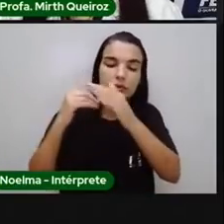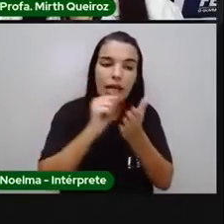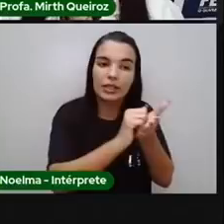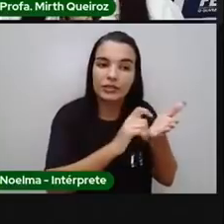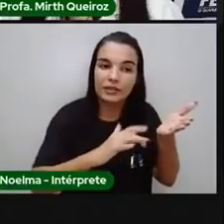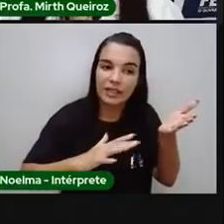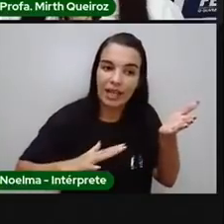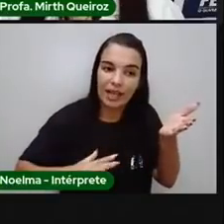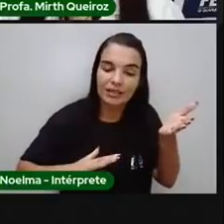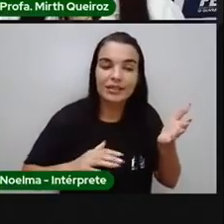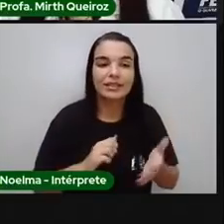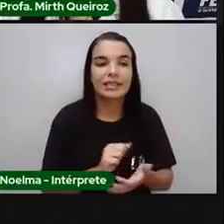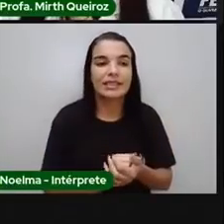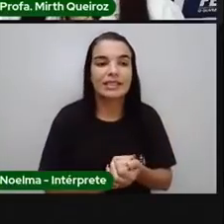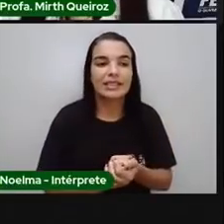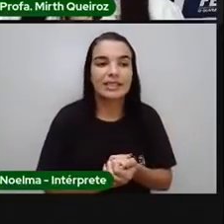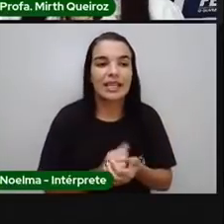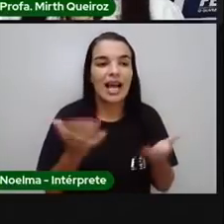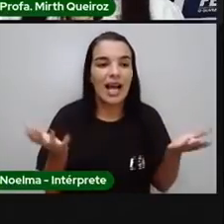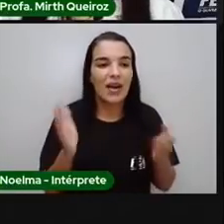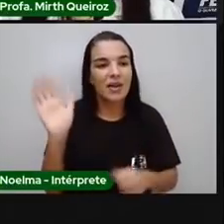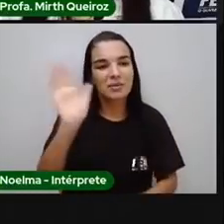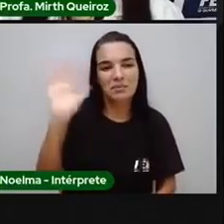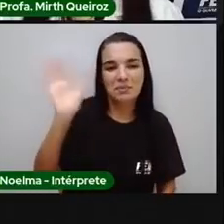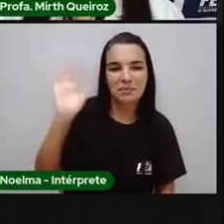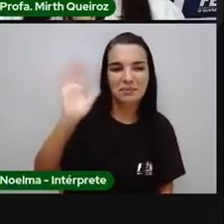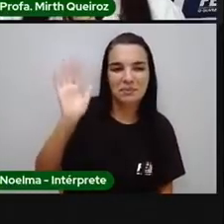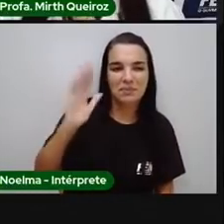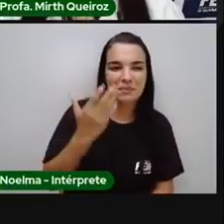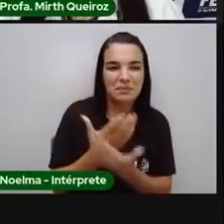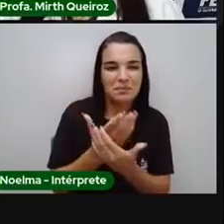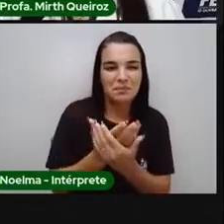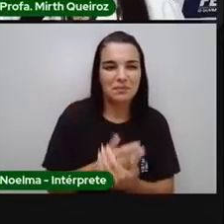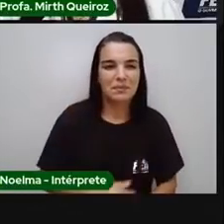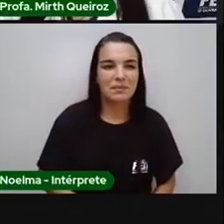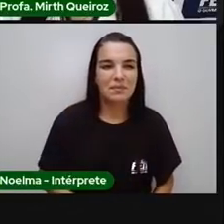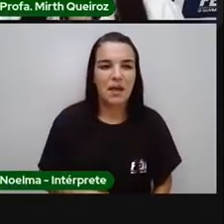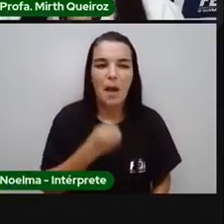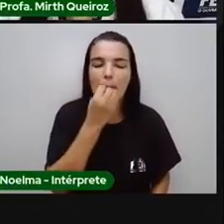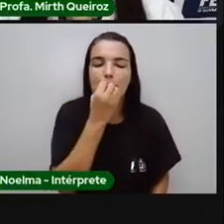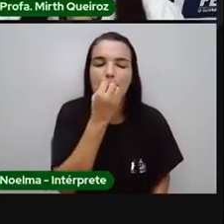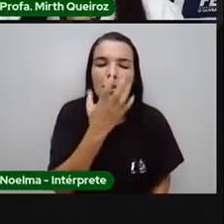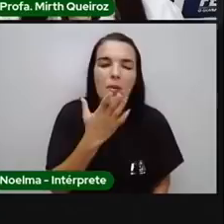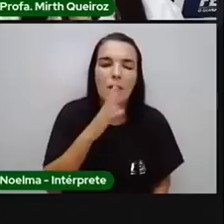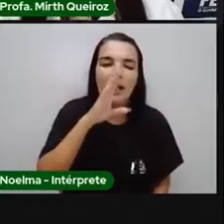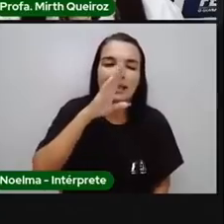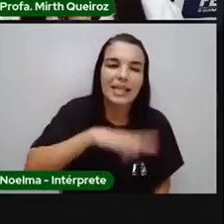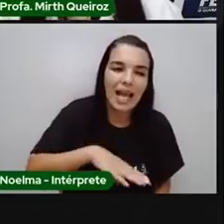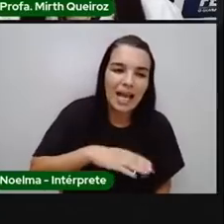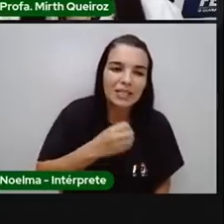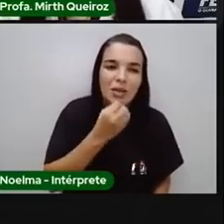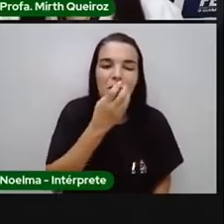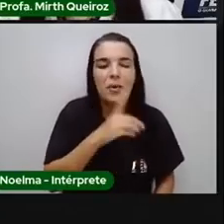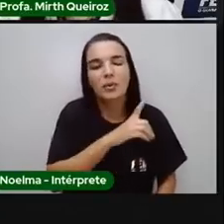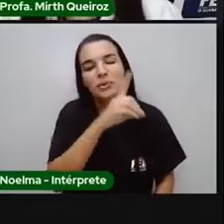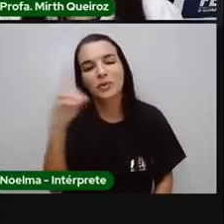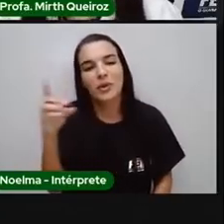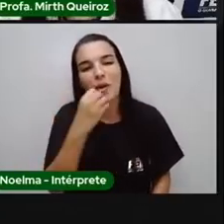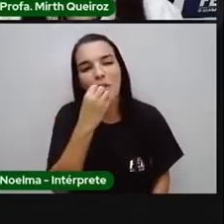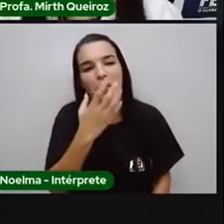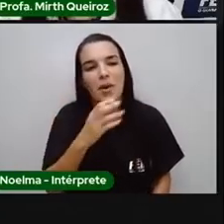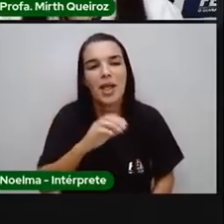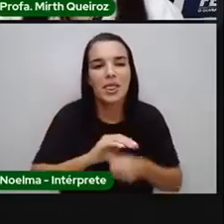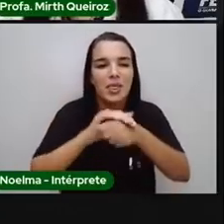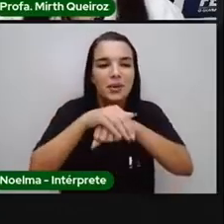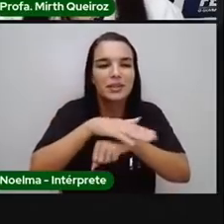atividade. e a gente se vê na próxima aula. Uma boa tarde, um bom dia e uma boa noite